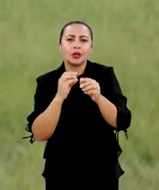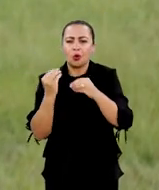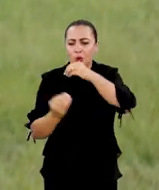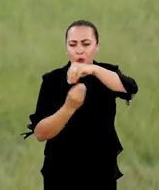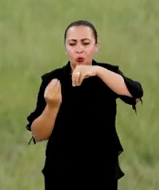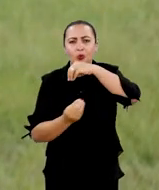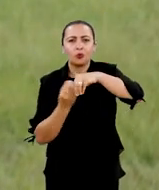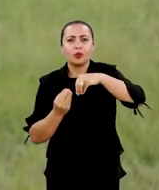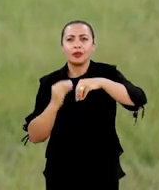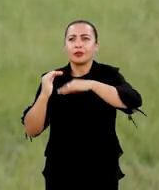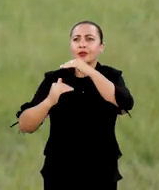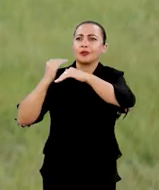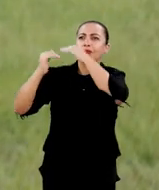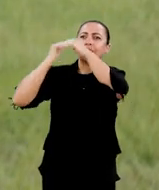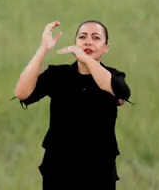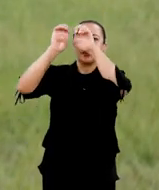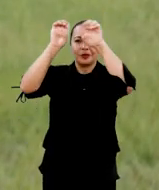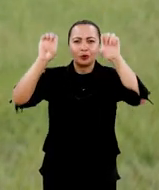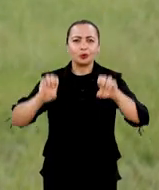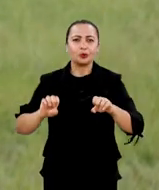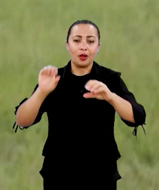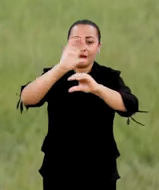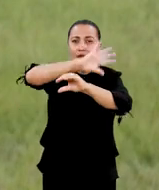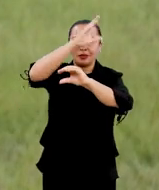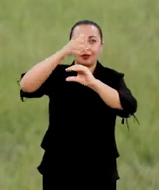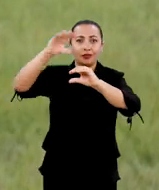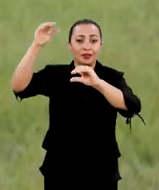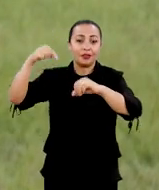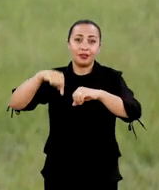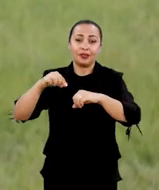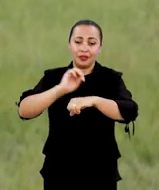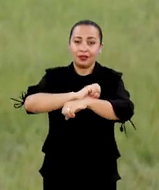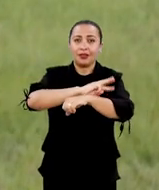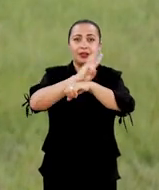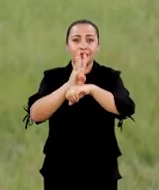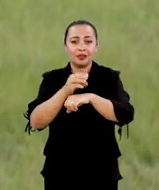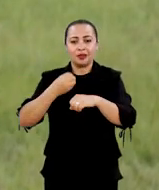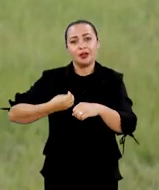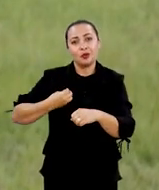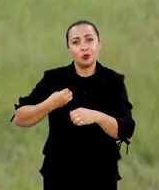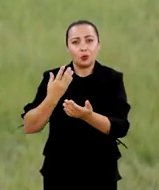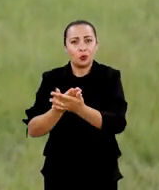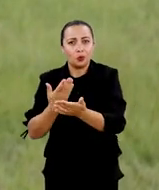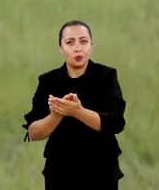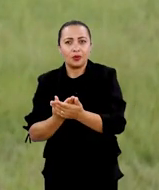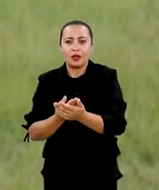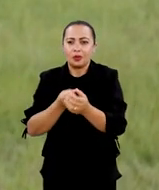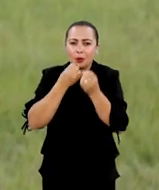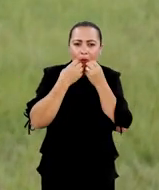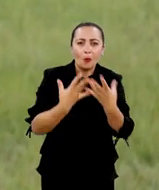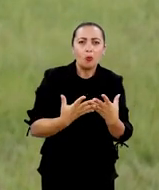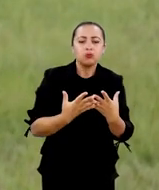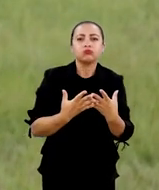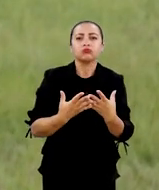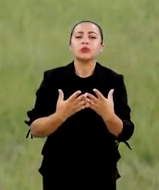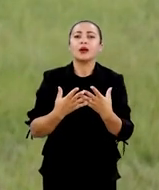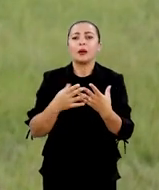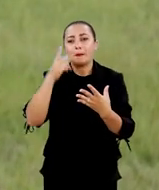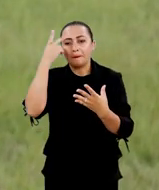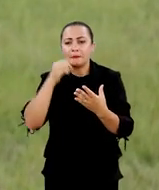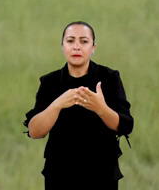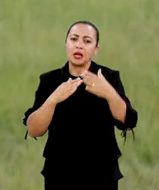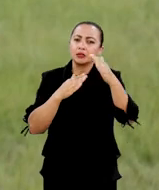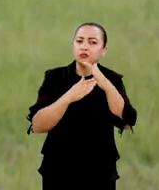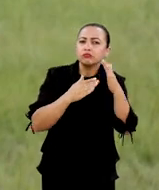geração, desenvolvimento e evolução das estruturas de plasma. E aqui na UEMA, eu estou estudando os mecanismos que geram essas estruturas de